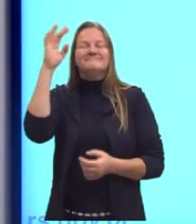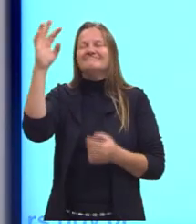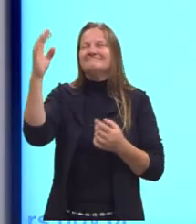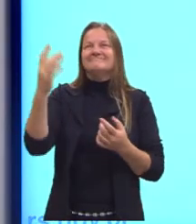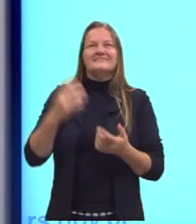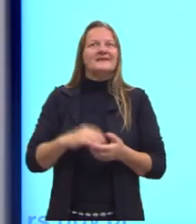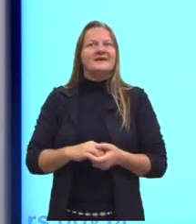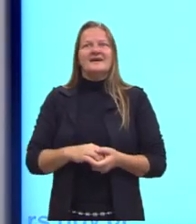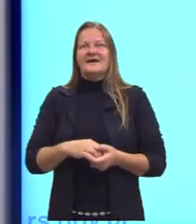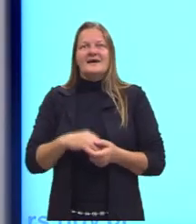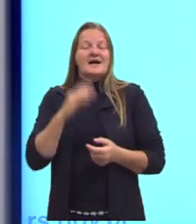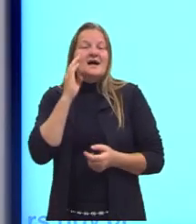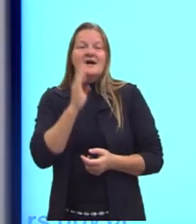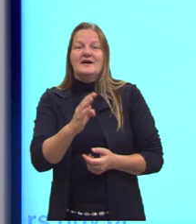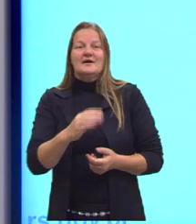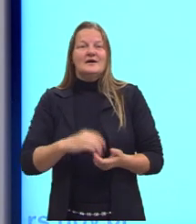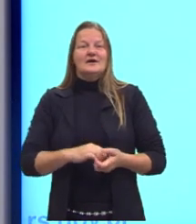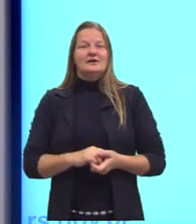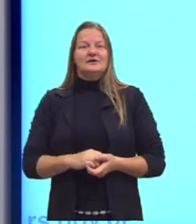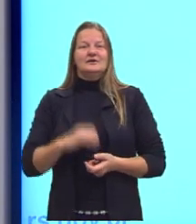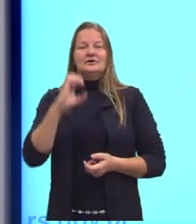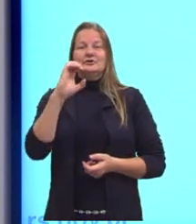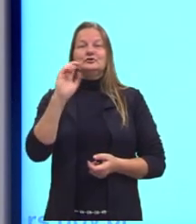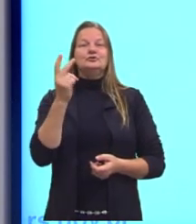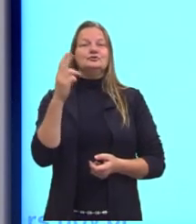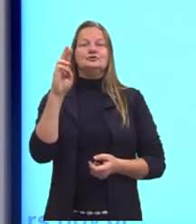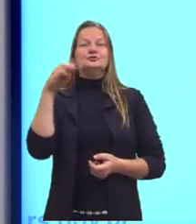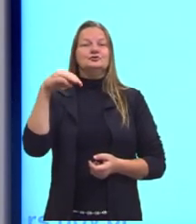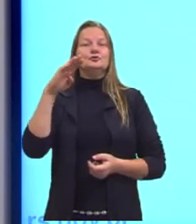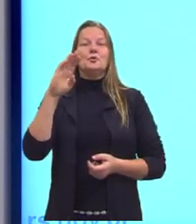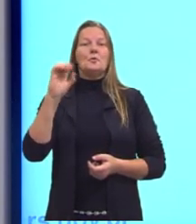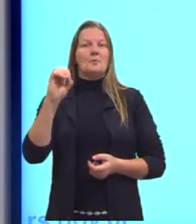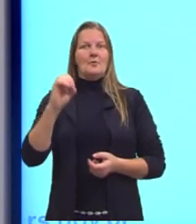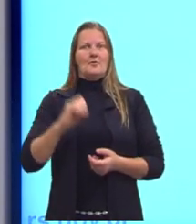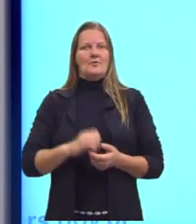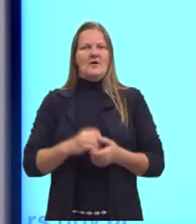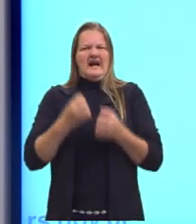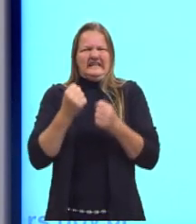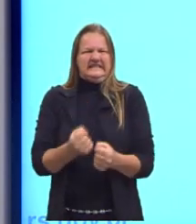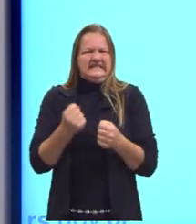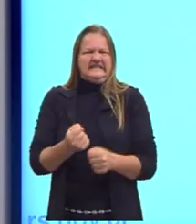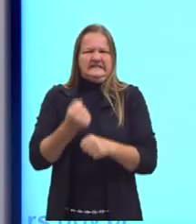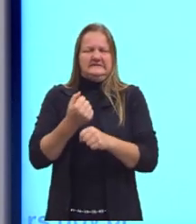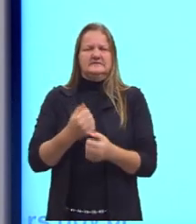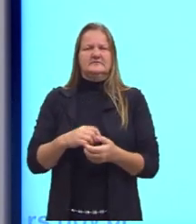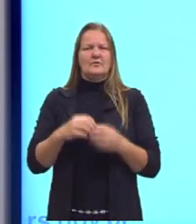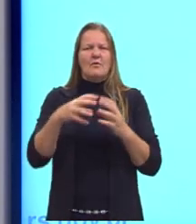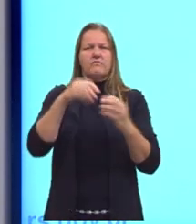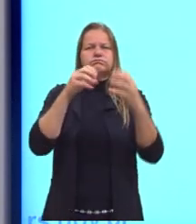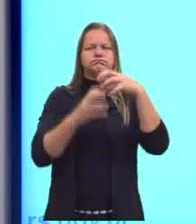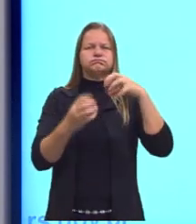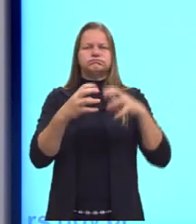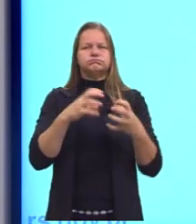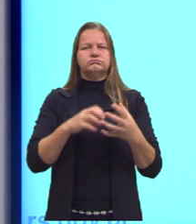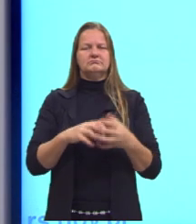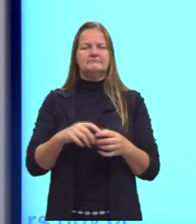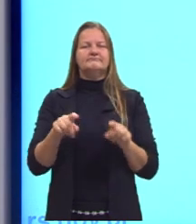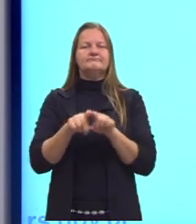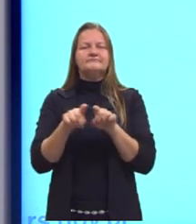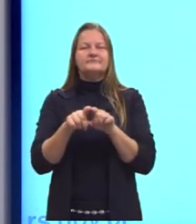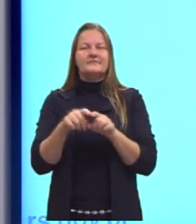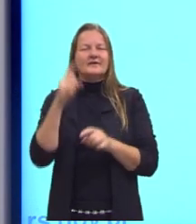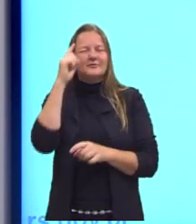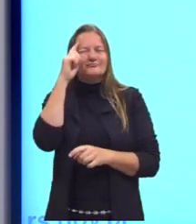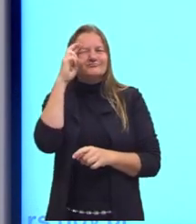digam que o chumbo ou também o algodão. Depende, pessoal, do